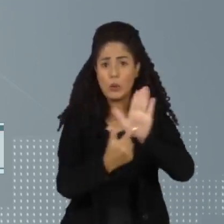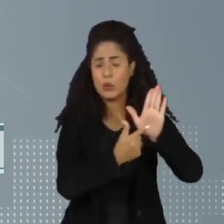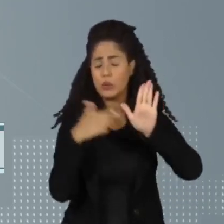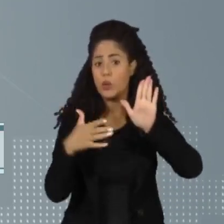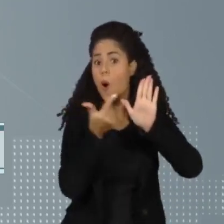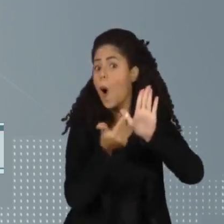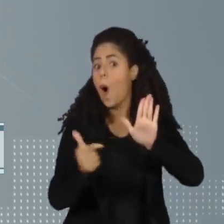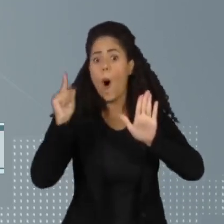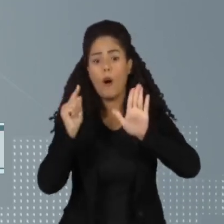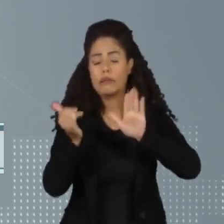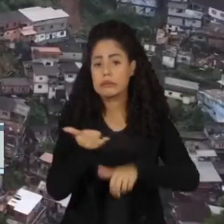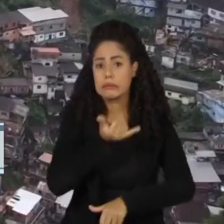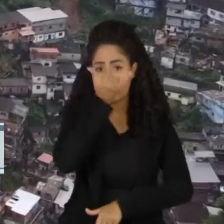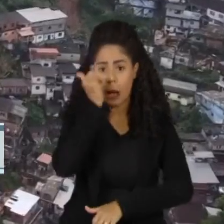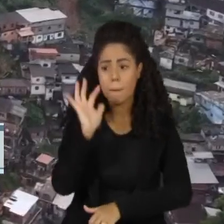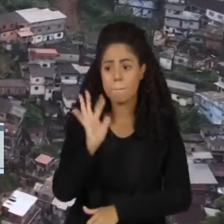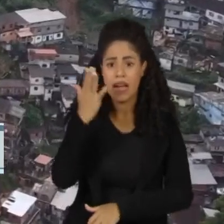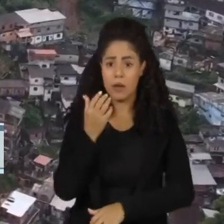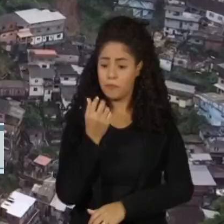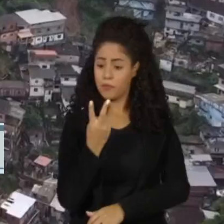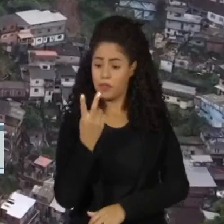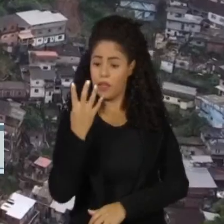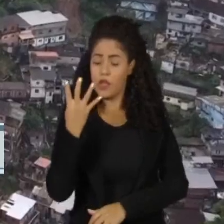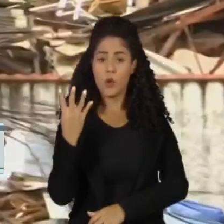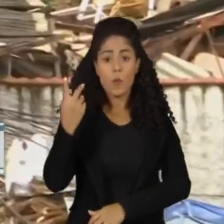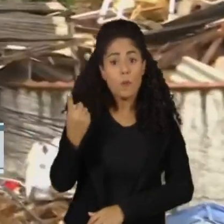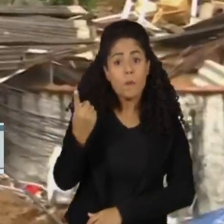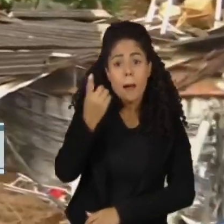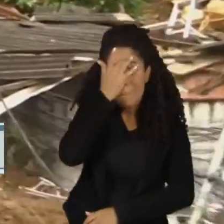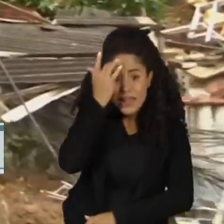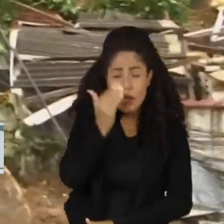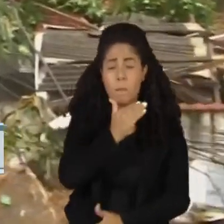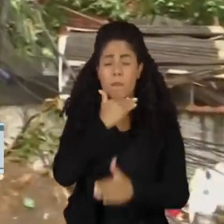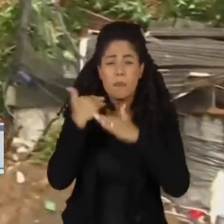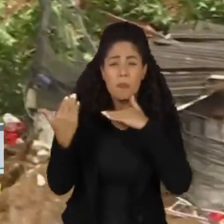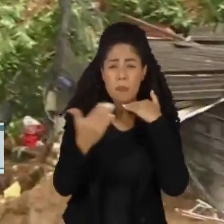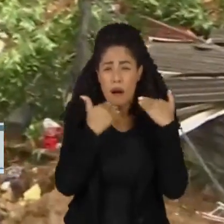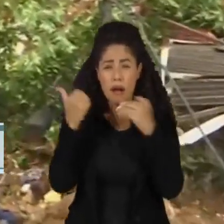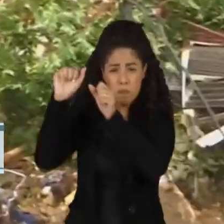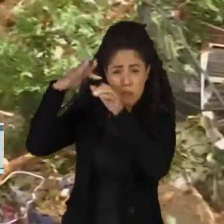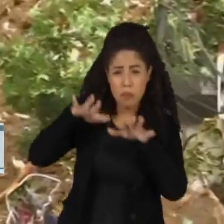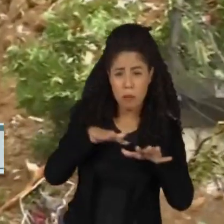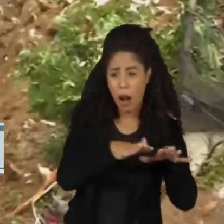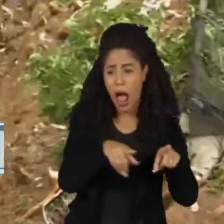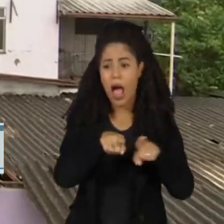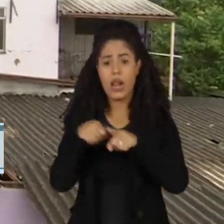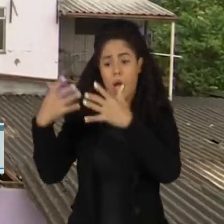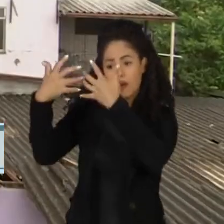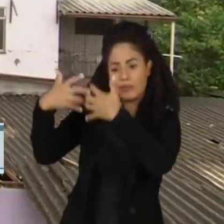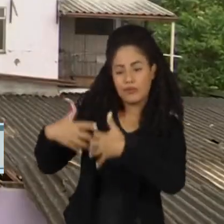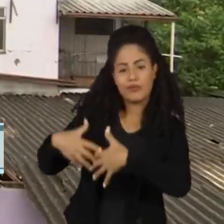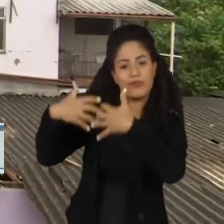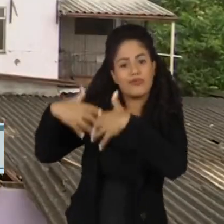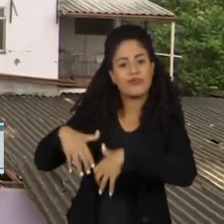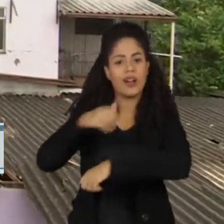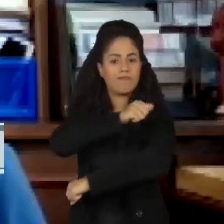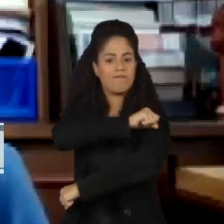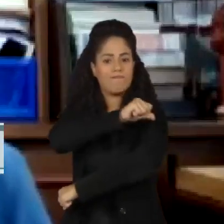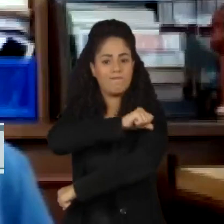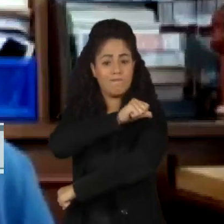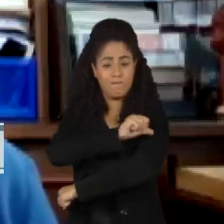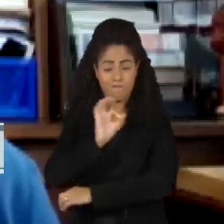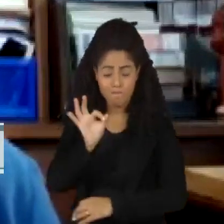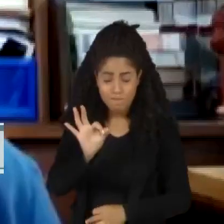outra tragédia, em que 241 pessoas morreram em Petrópolis, na região serrana do Rio.